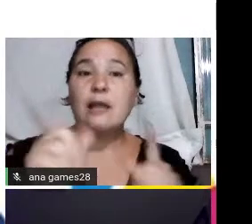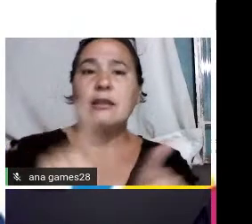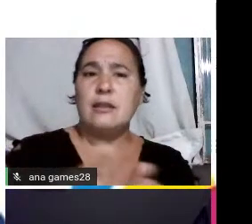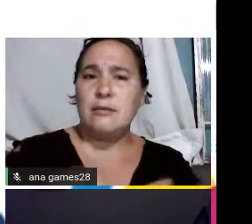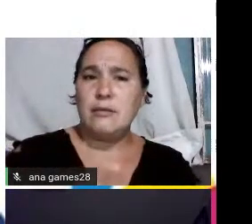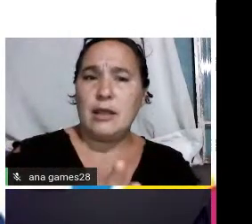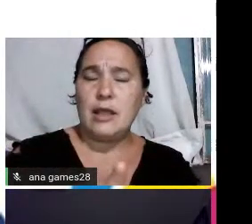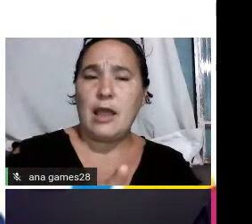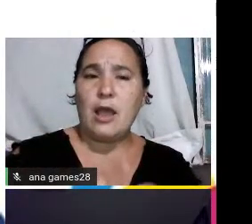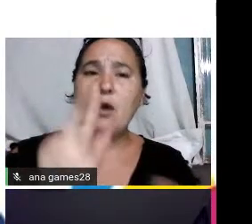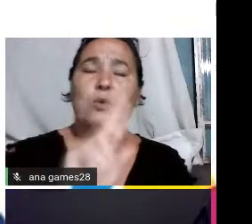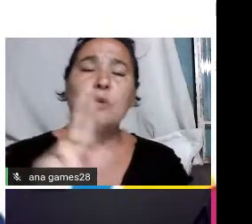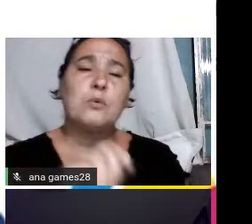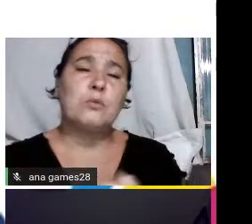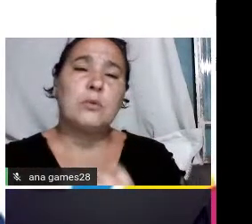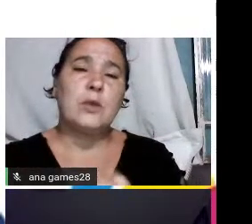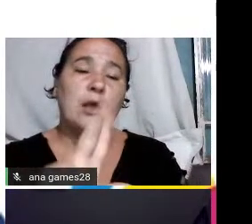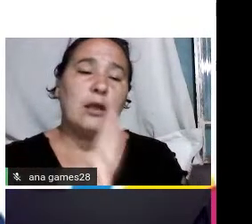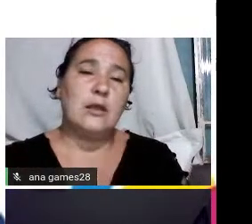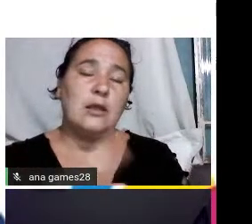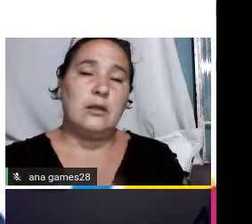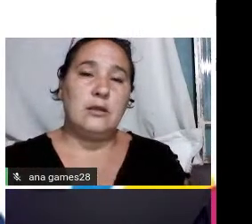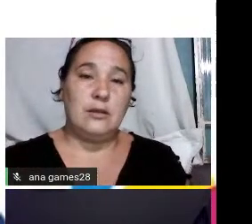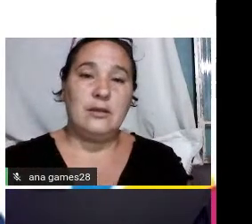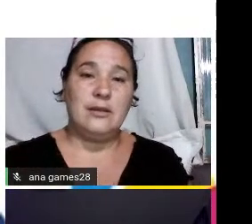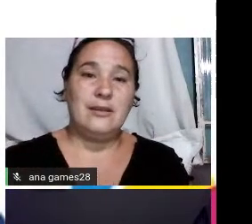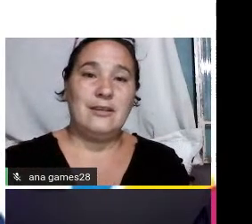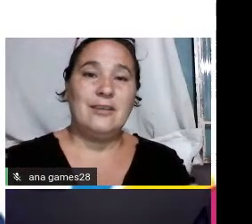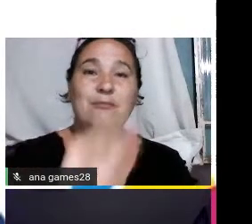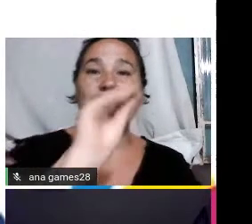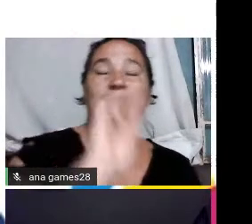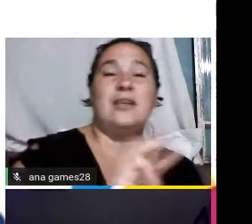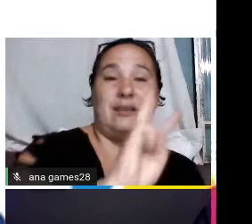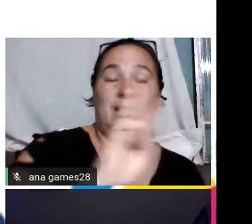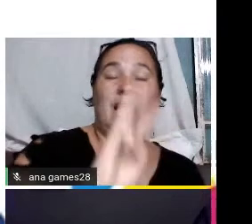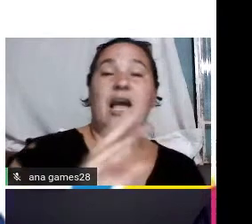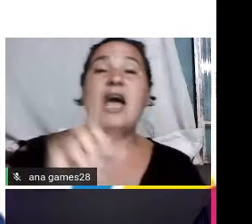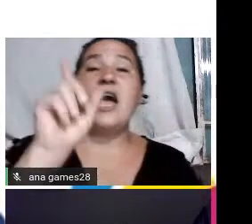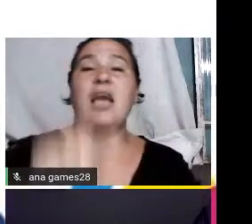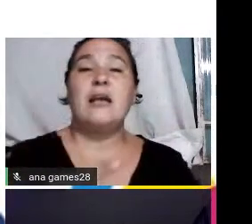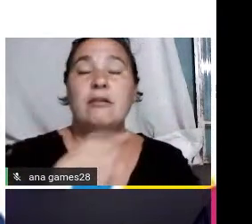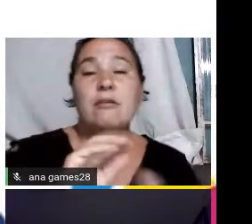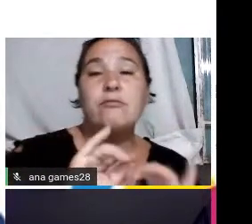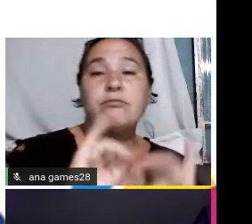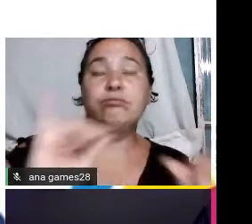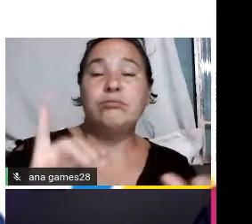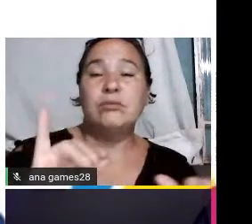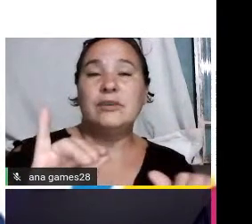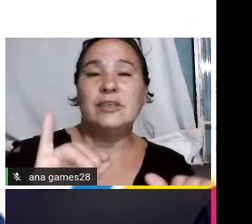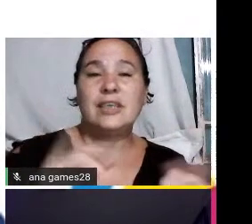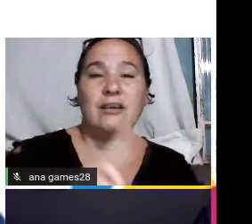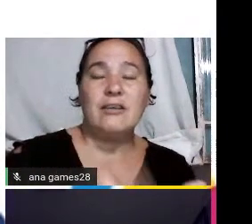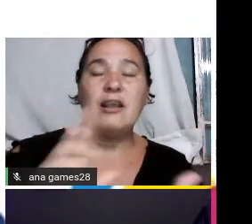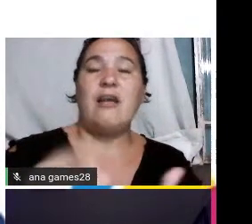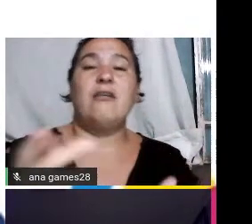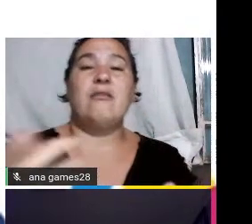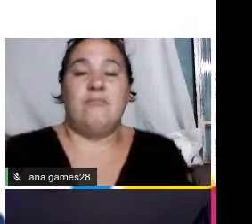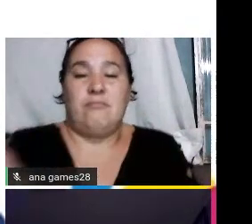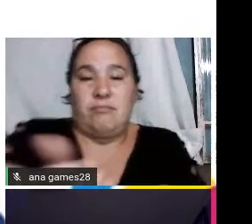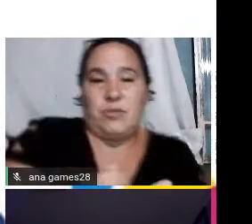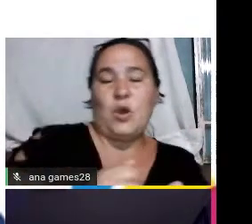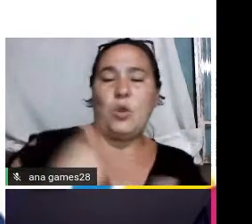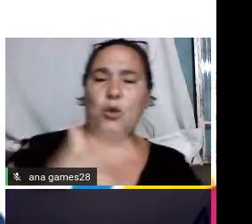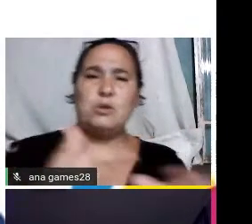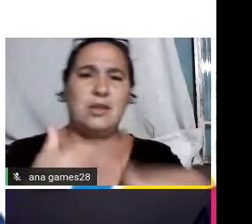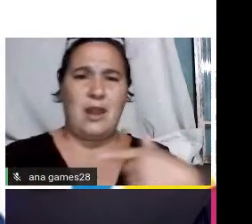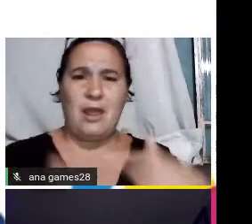cadastrar o nosso aplicativo em competições de startups que é uma forma de publicar o aplicativo e agregar valor ao nosso trabalho